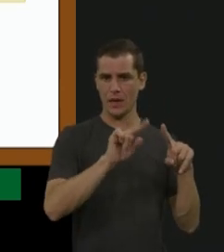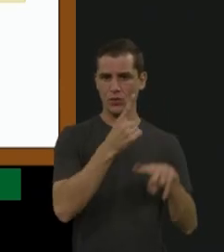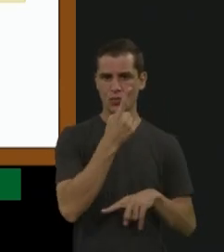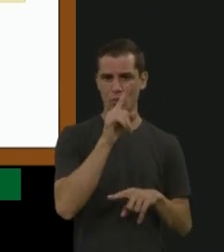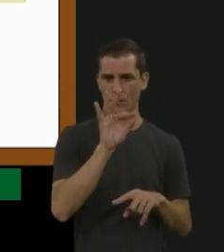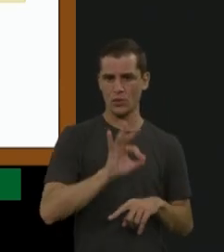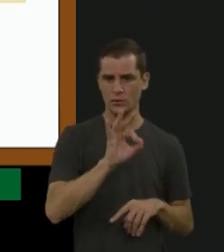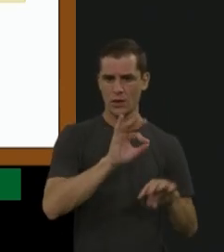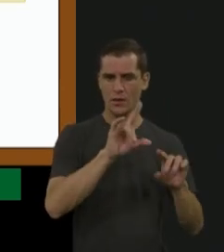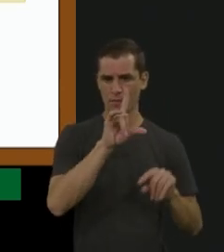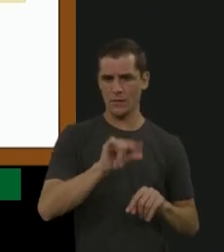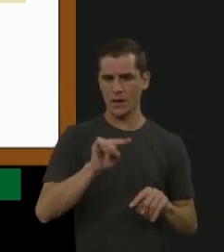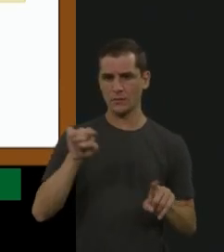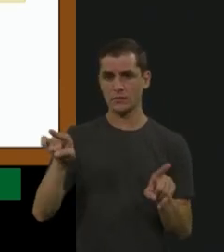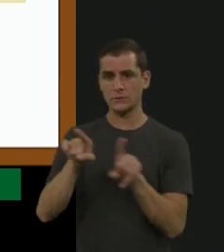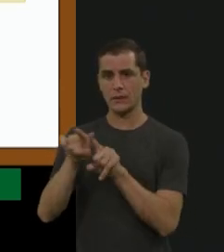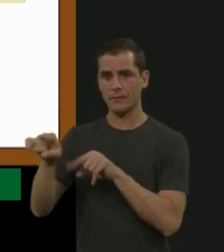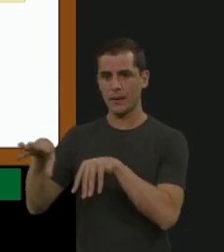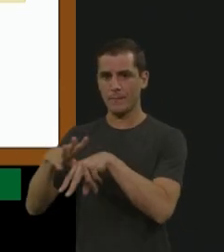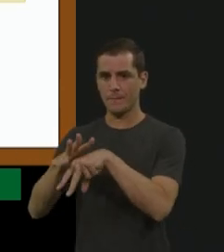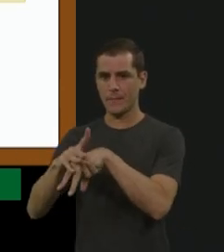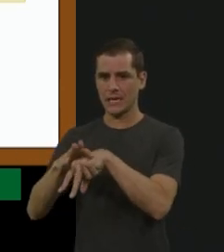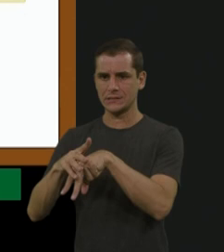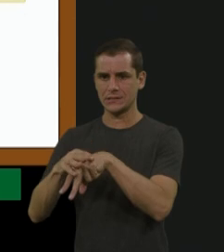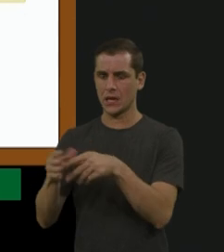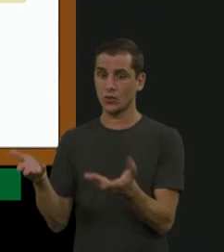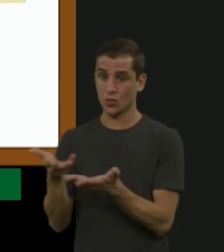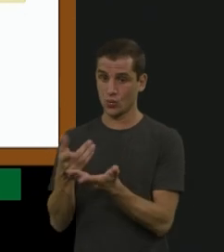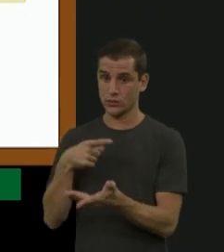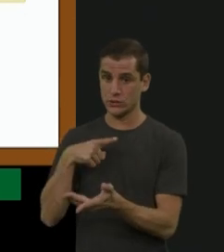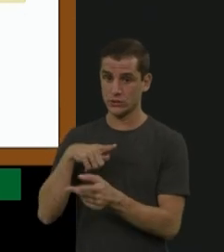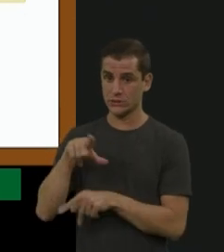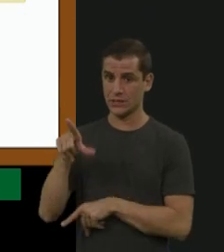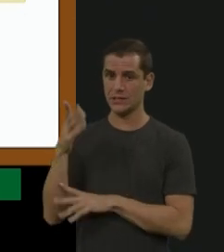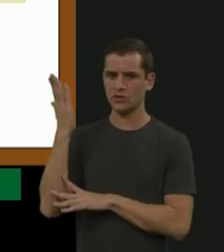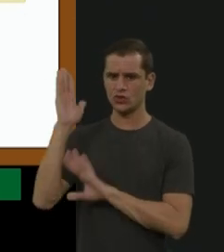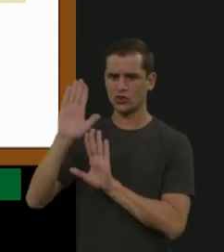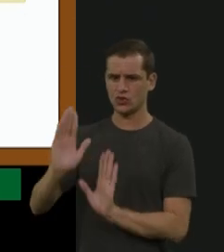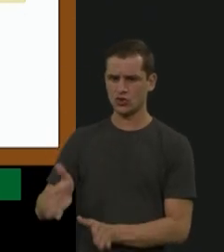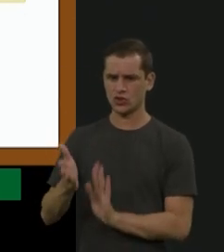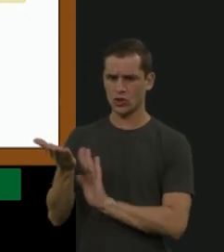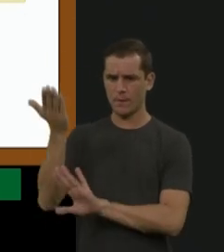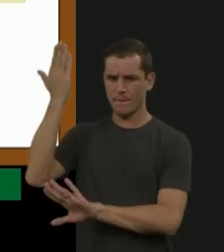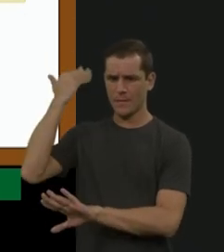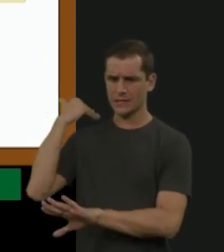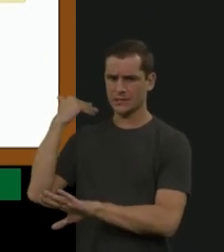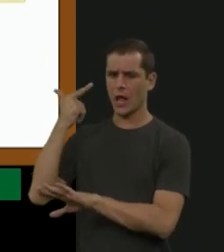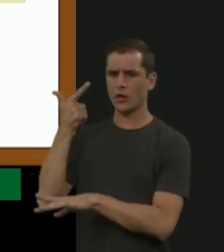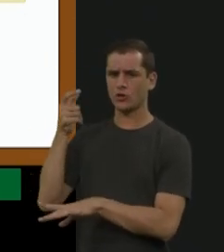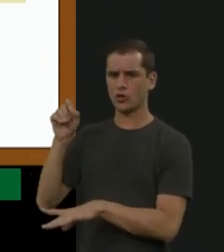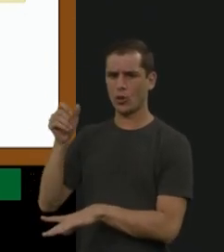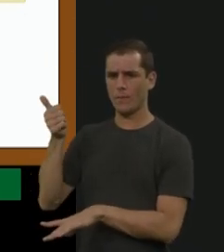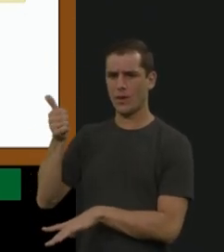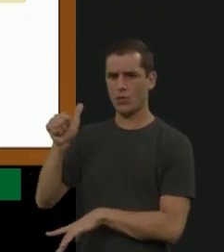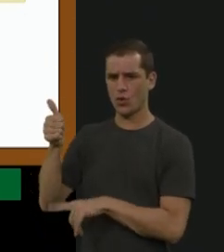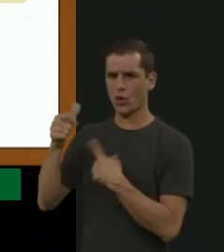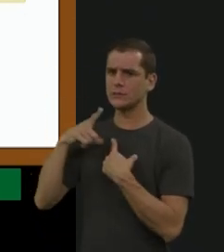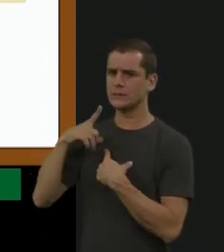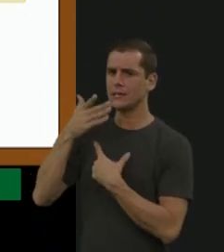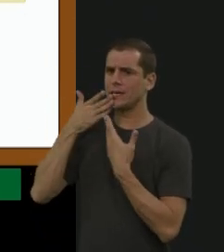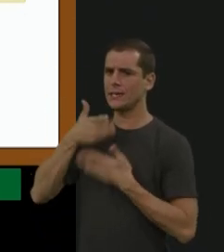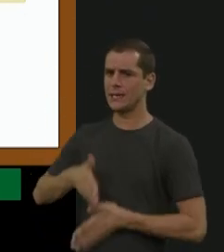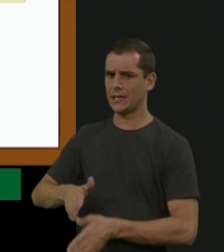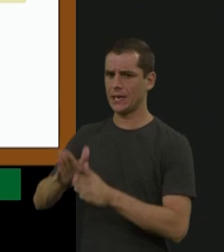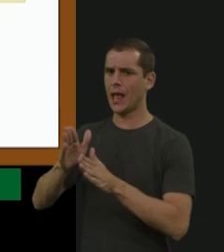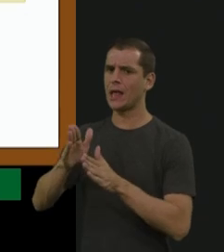paciente. E hoje, como a gente já tem, desde 2011, então a gente já tem as crianças que nasceram em 2011, 11, 12 para cá,